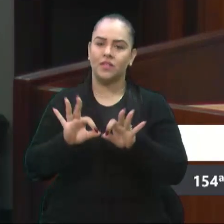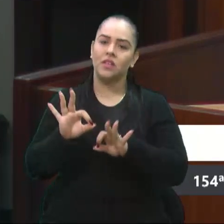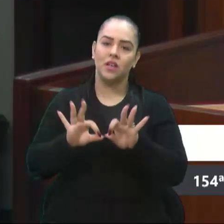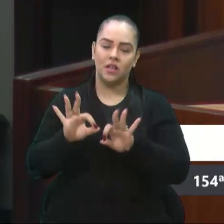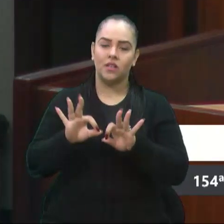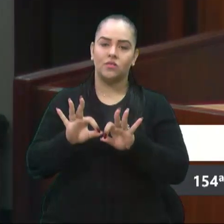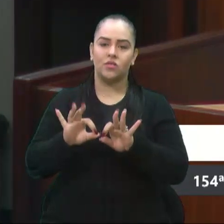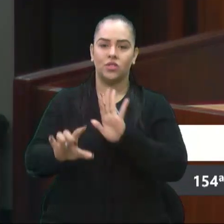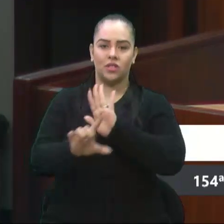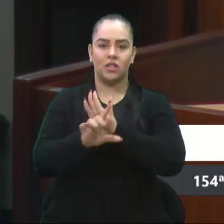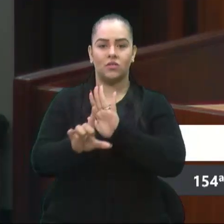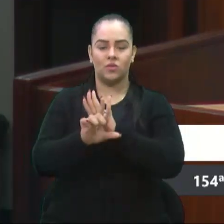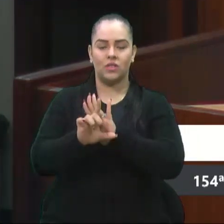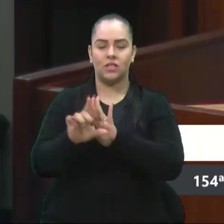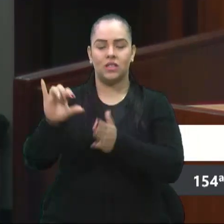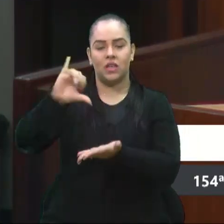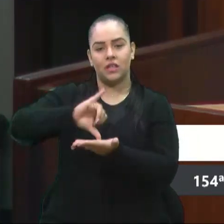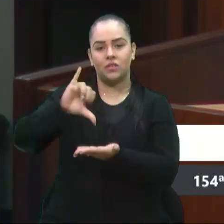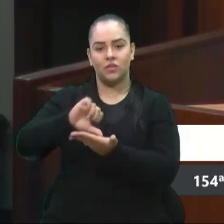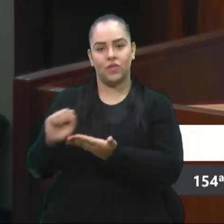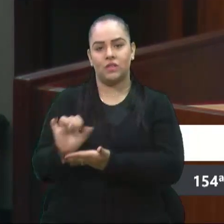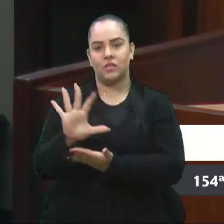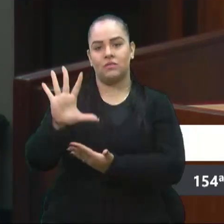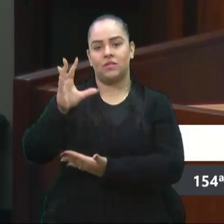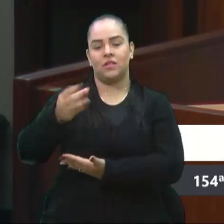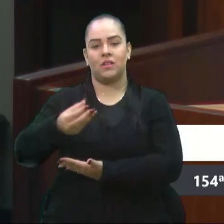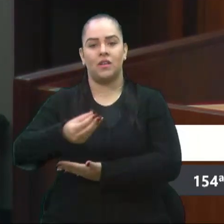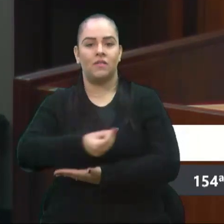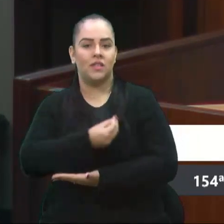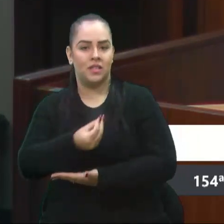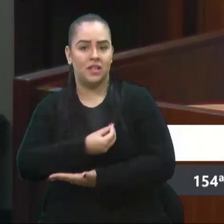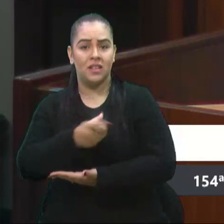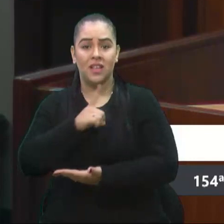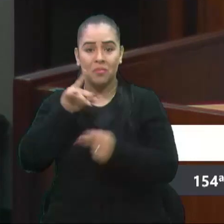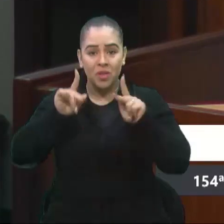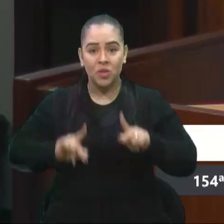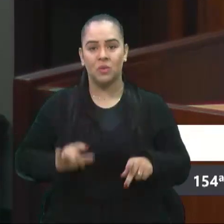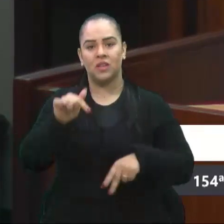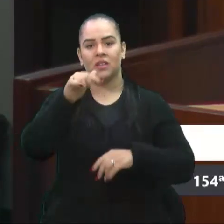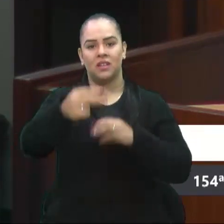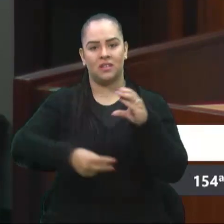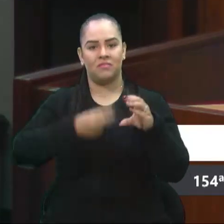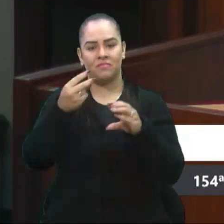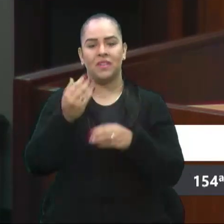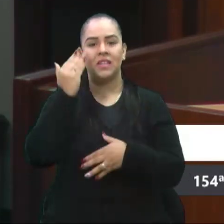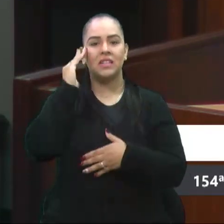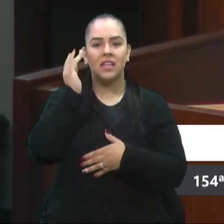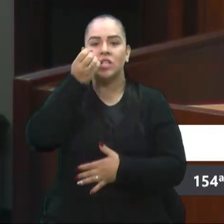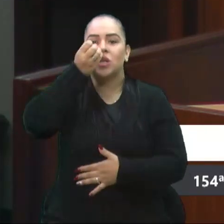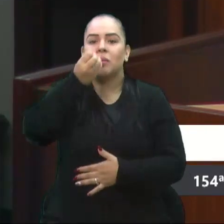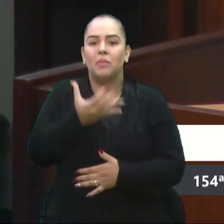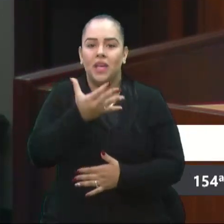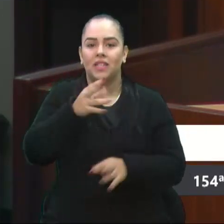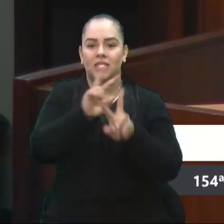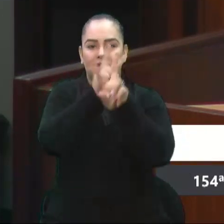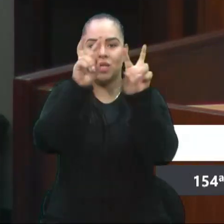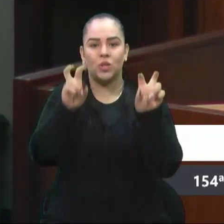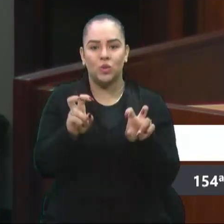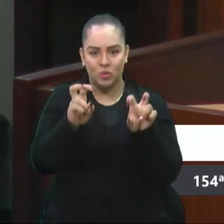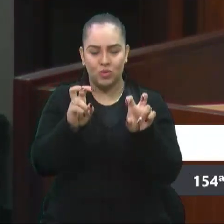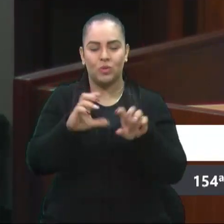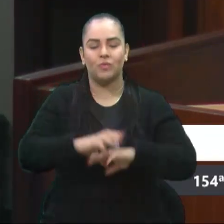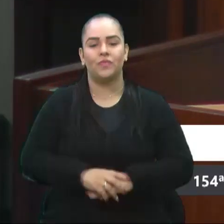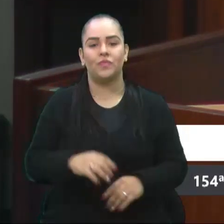da Vida, o CVV, Decreteio de Utilidade Pública. Tem pessoas aqui na Câmara que entendem muito sobre esse tema. O Alcides.